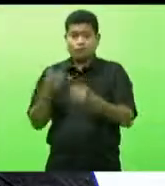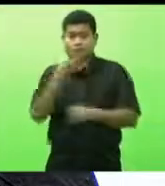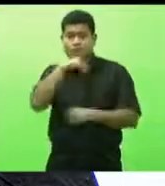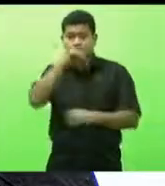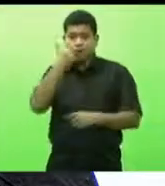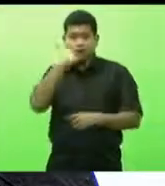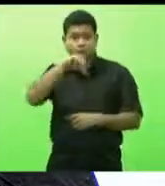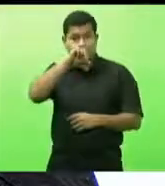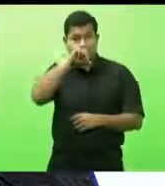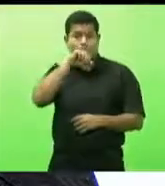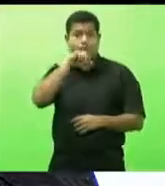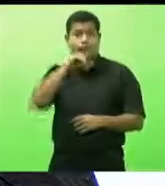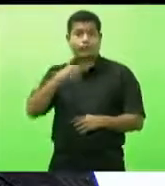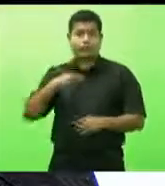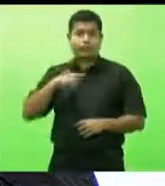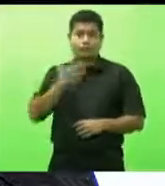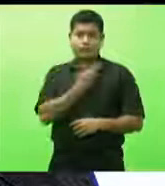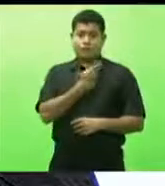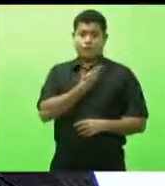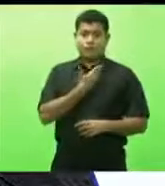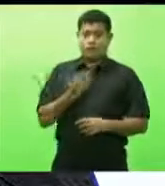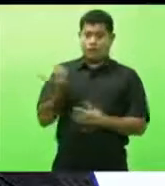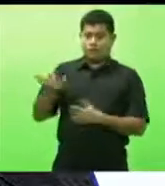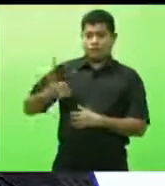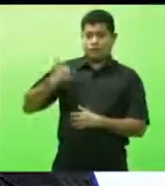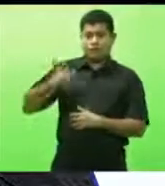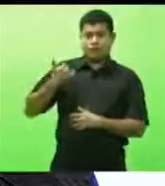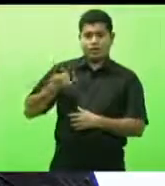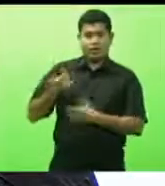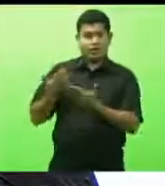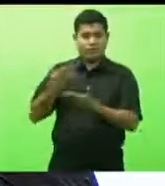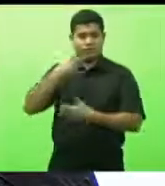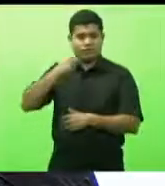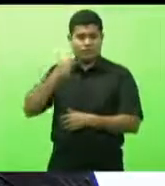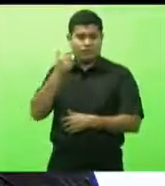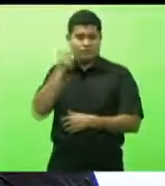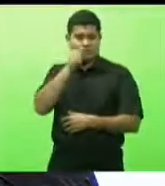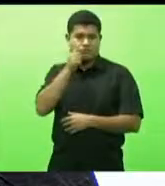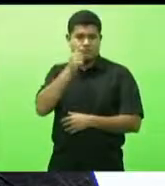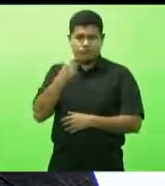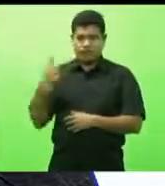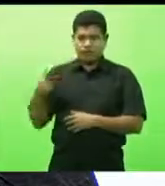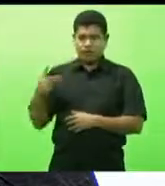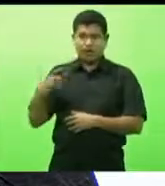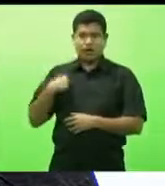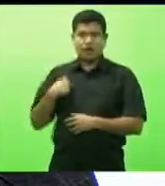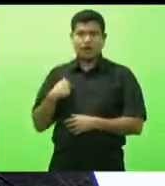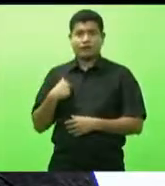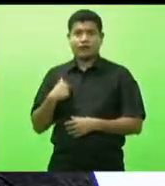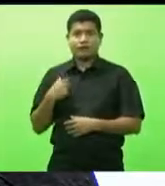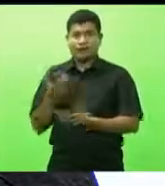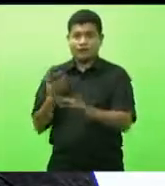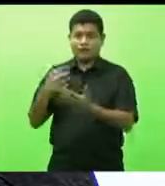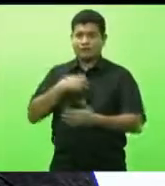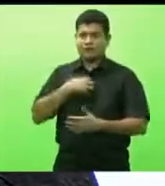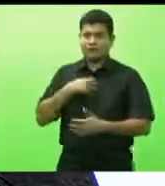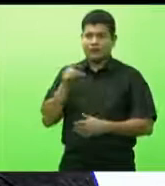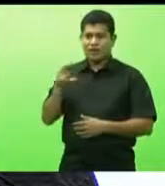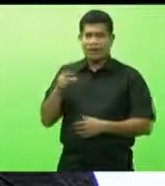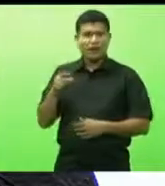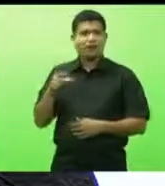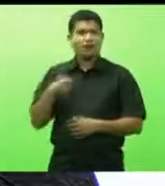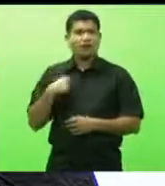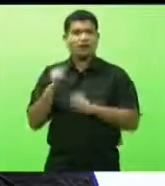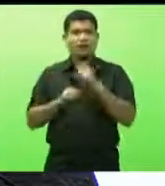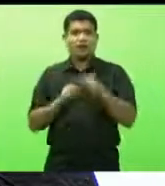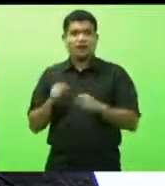Tenho um amigo que tem uma filha de dois anos e meio, ele me disse o seguinte, Fernando, a minha filha eu estou sentindo uma dificuldade dentro de casa na dicção,